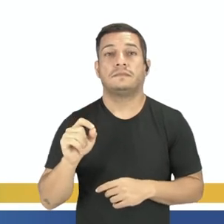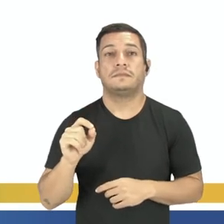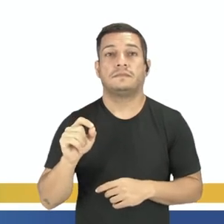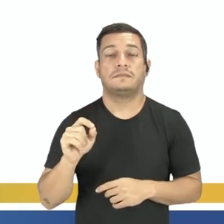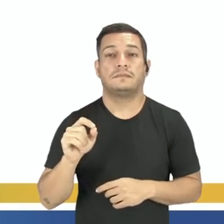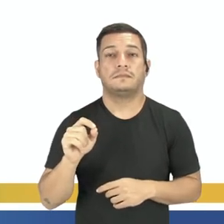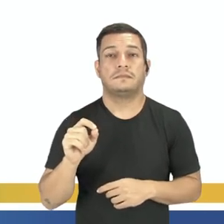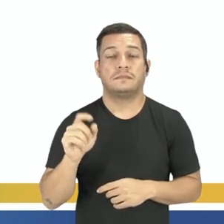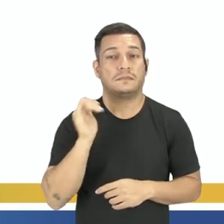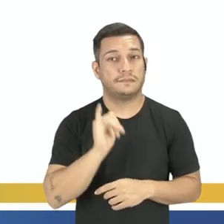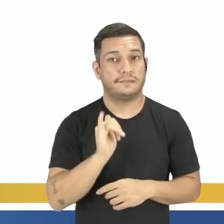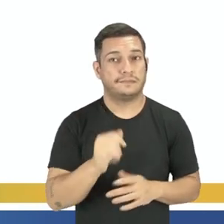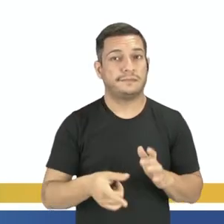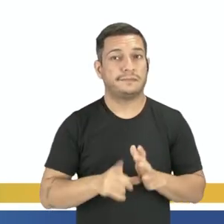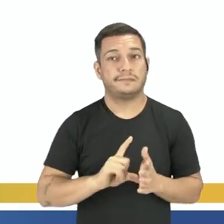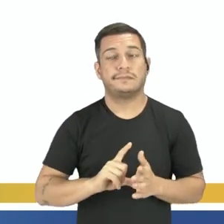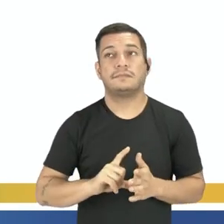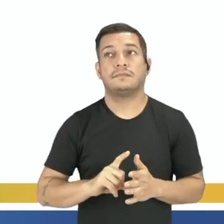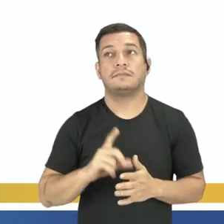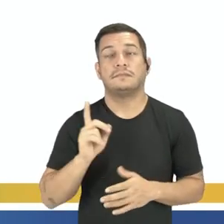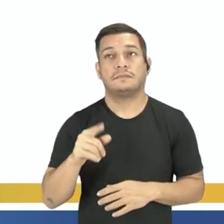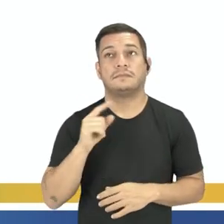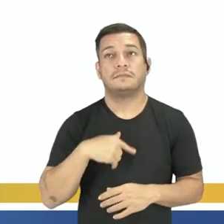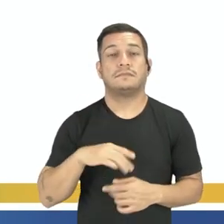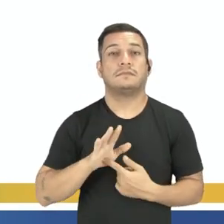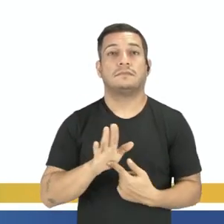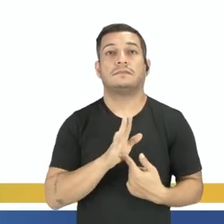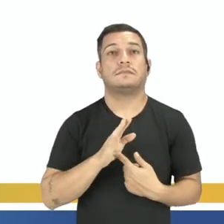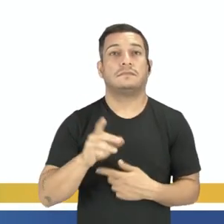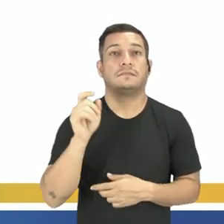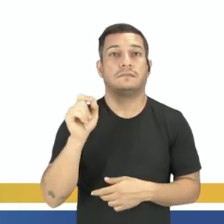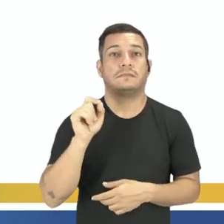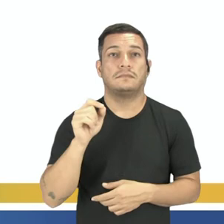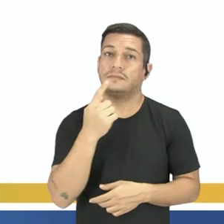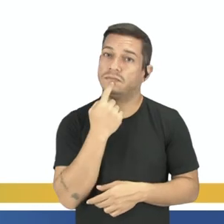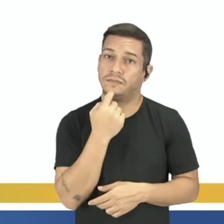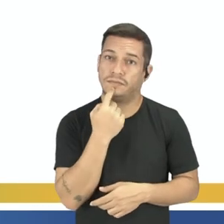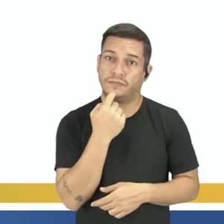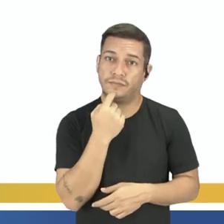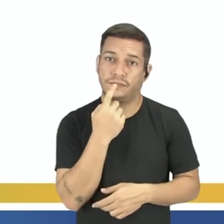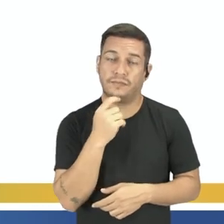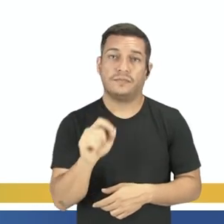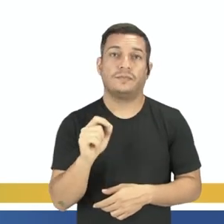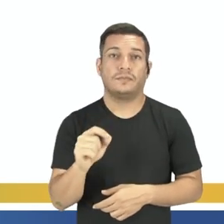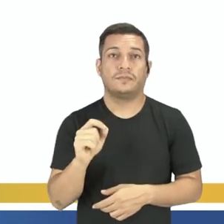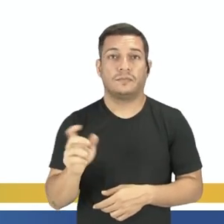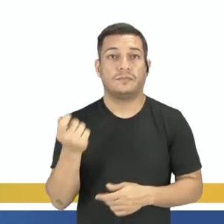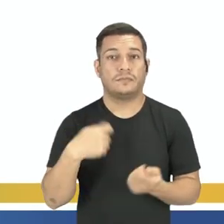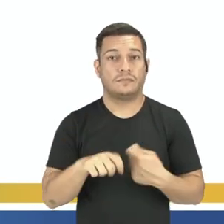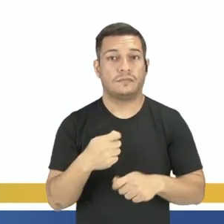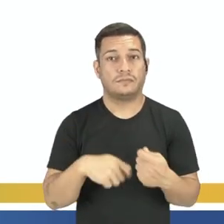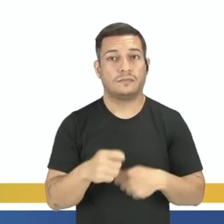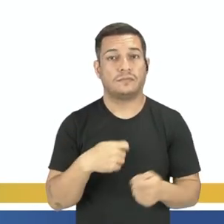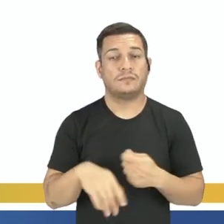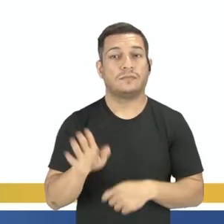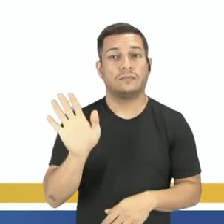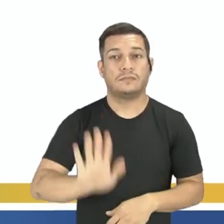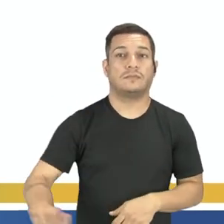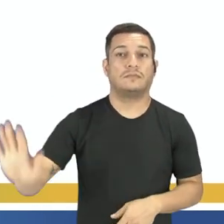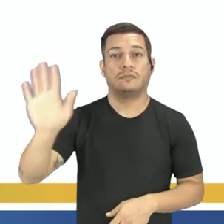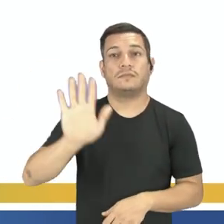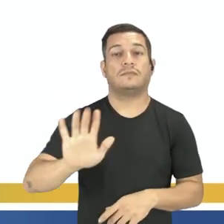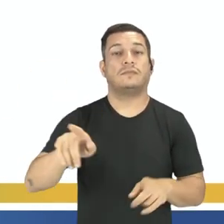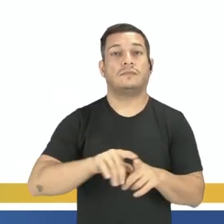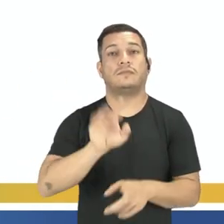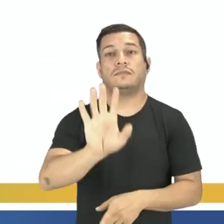defensivas, como eu falei anteriormente. E a que está grifada em vermelho é a parte aí da administração mais geral. E